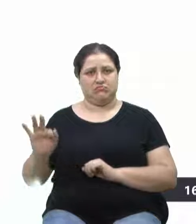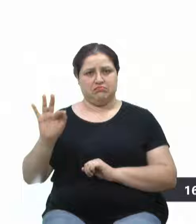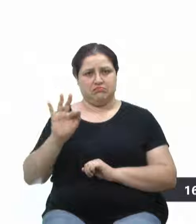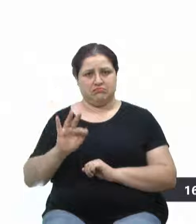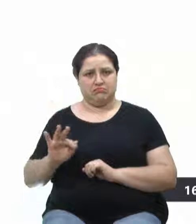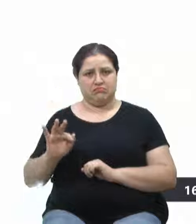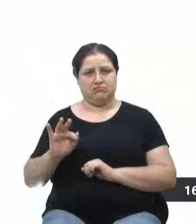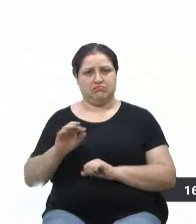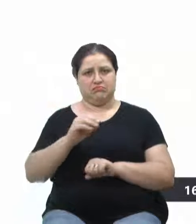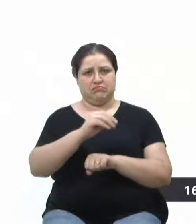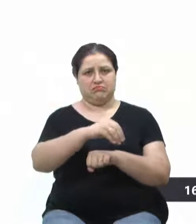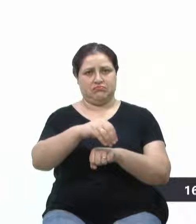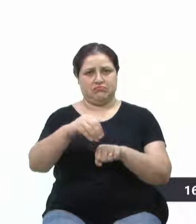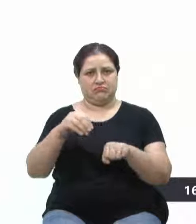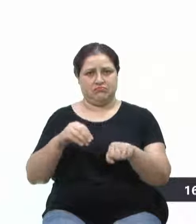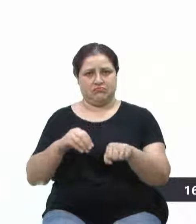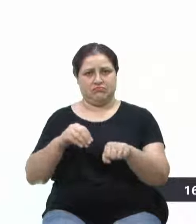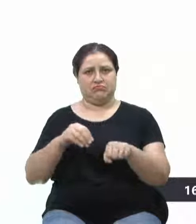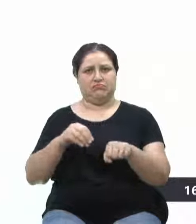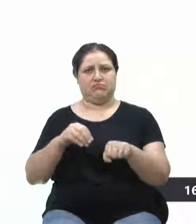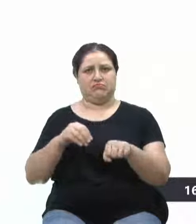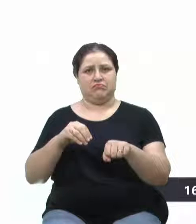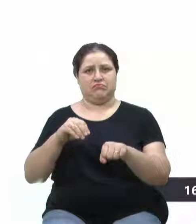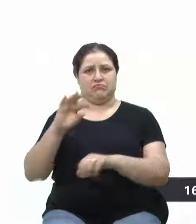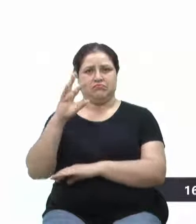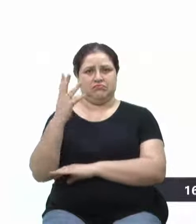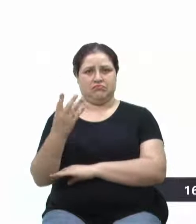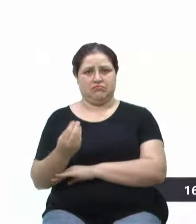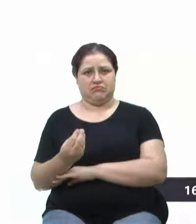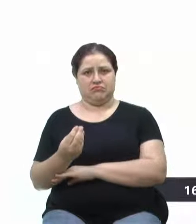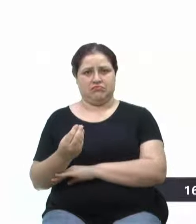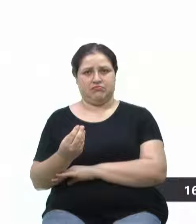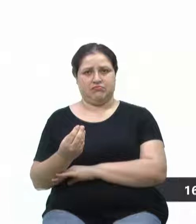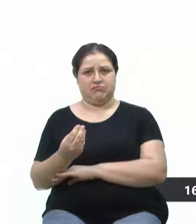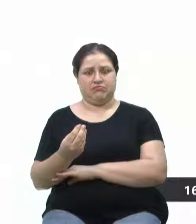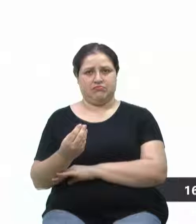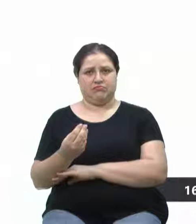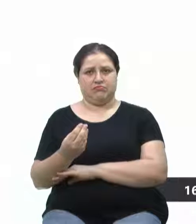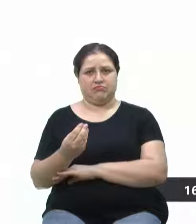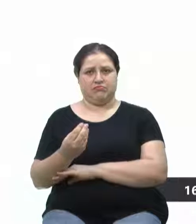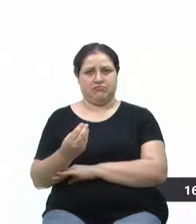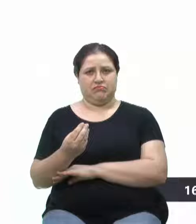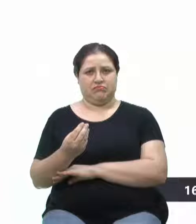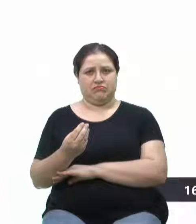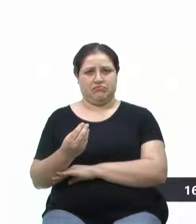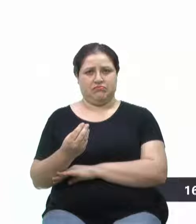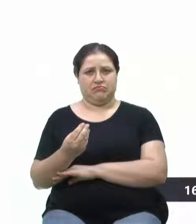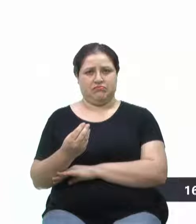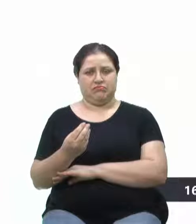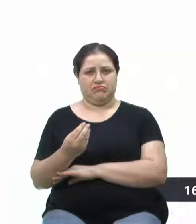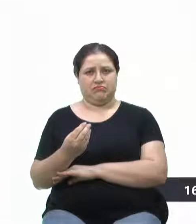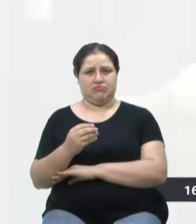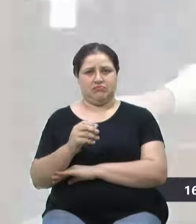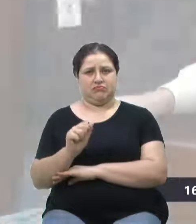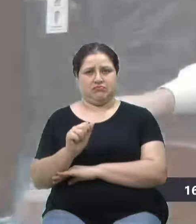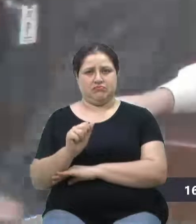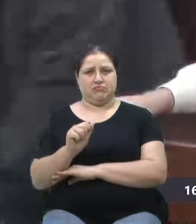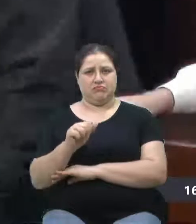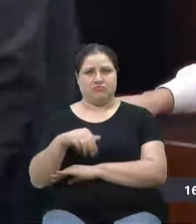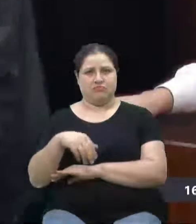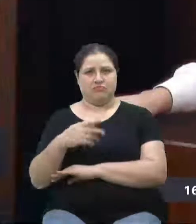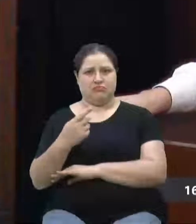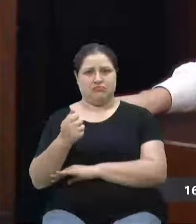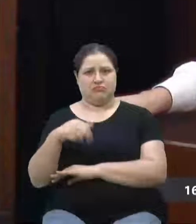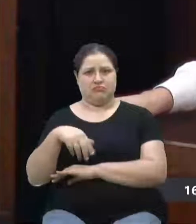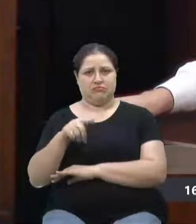Unifitec, FSG, Ayanguera. Tivemos também a presença na área da